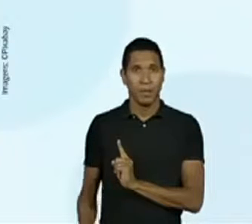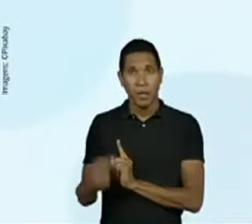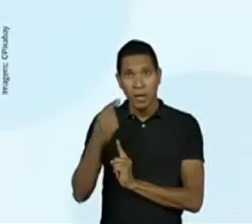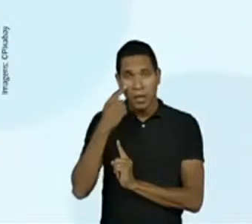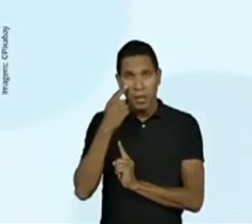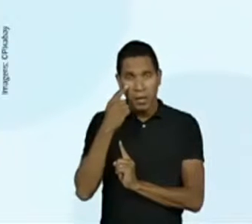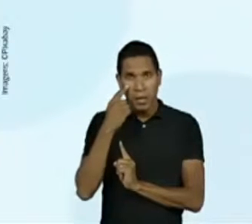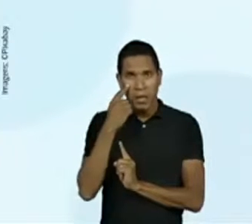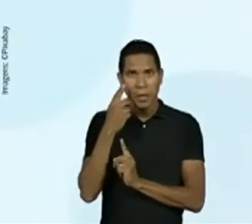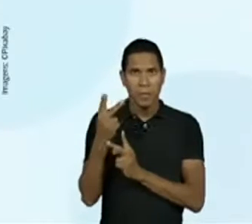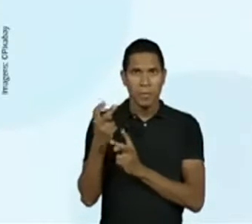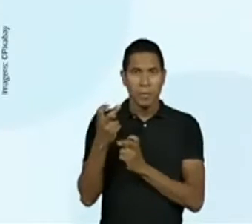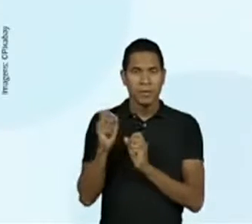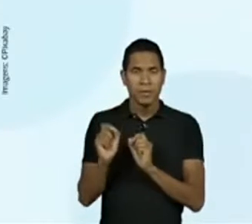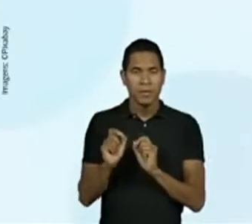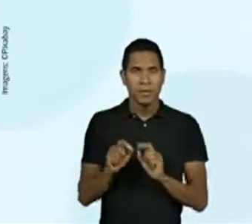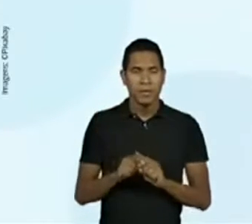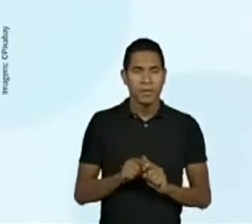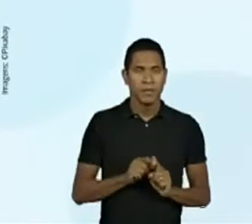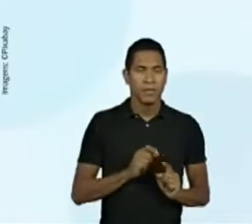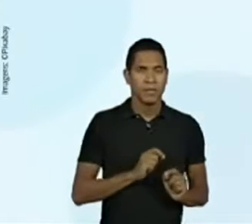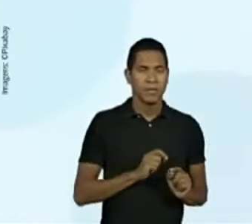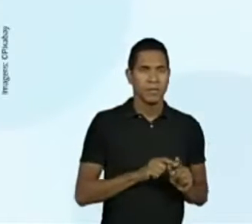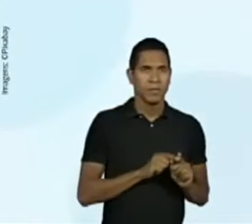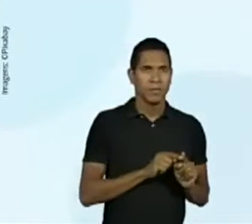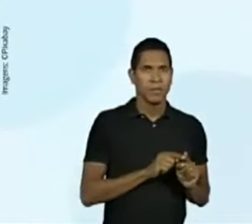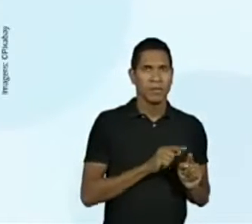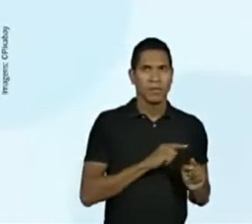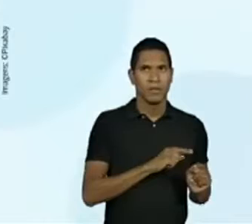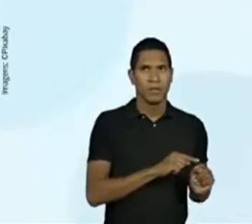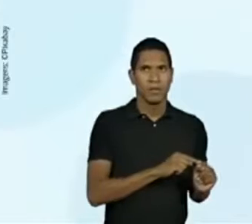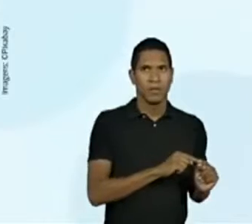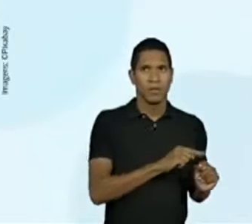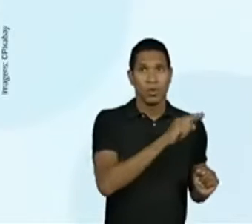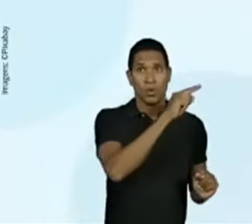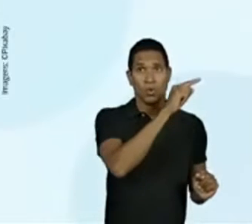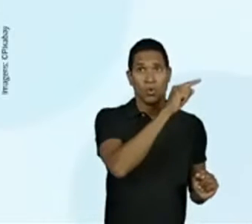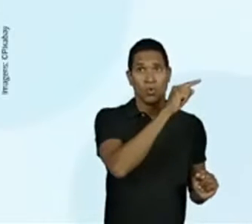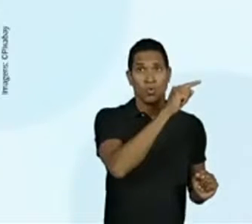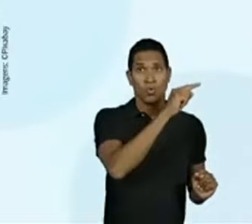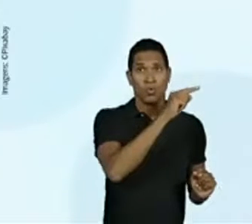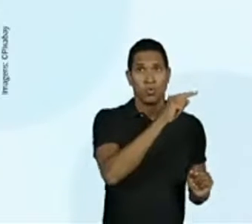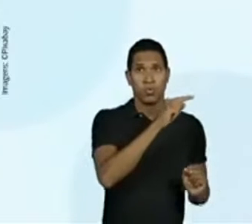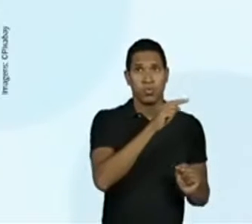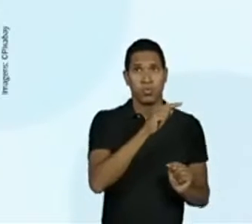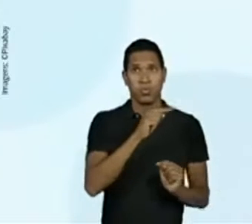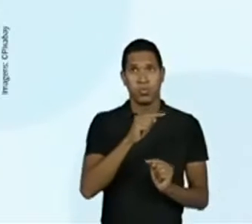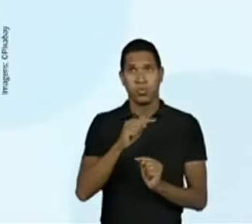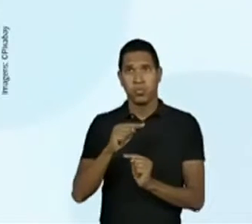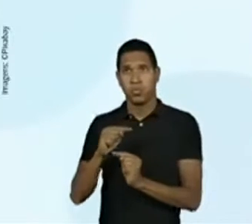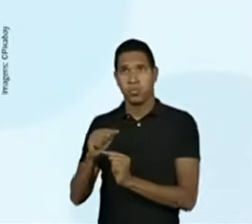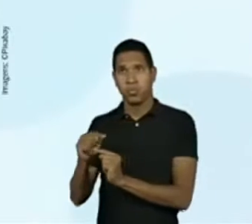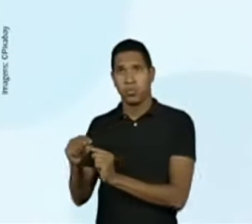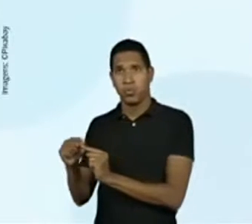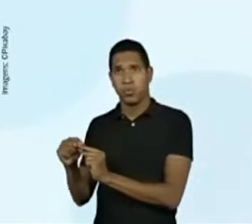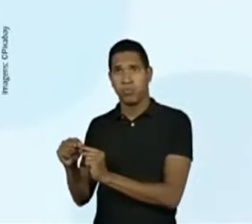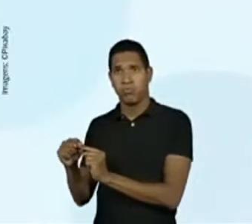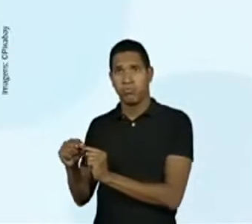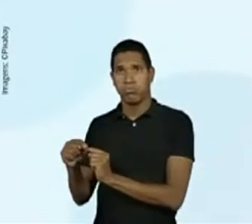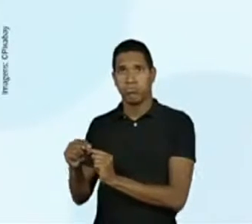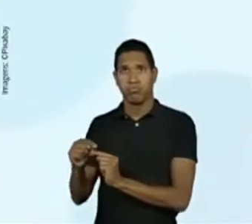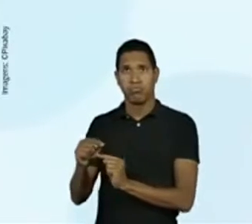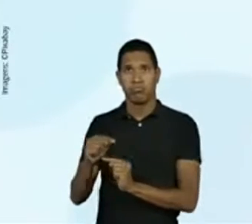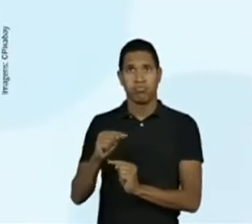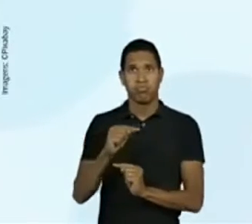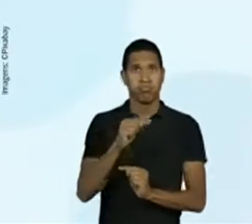perceberam que a temperatura está subindo, de acordo com os termômetros, de 4 em 4 graus Celsius, não é?